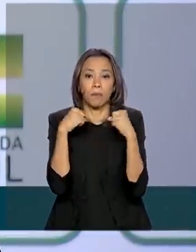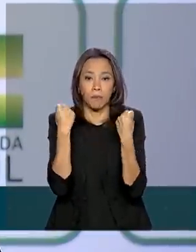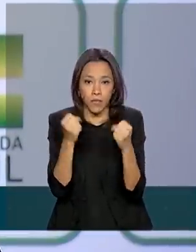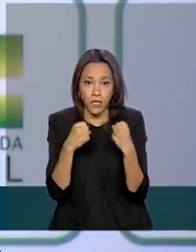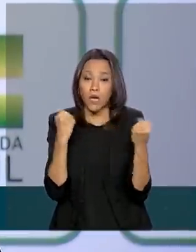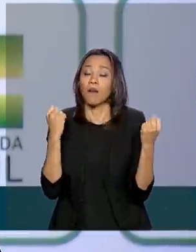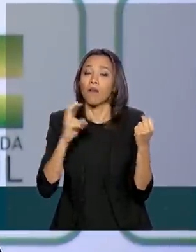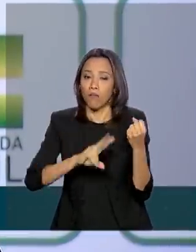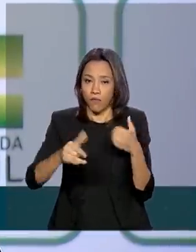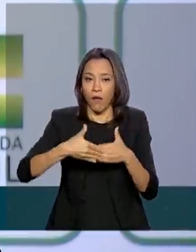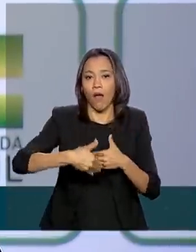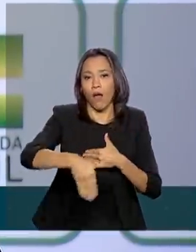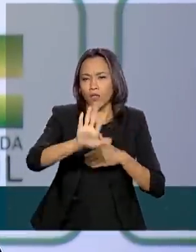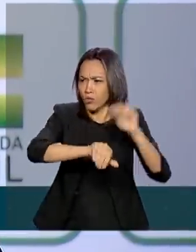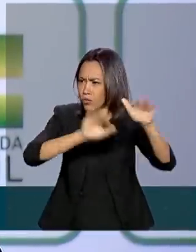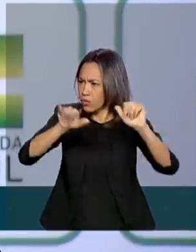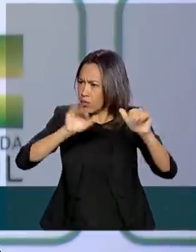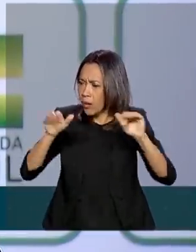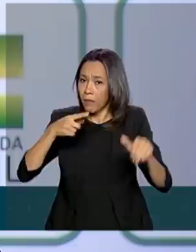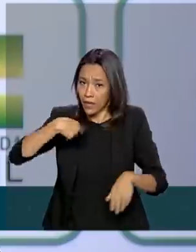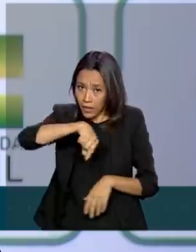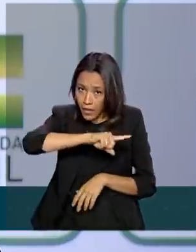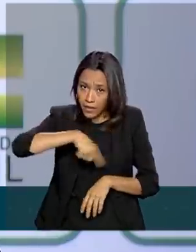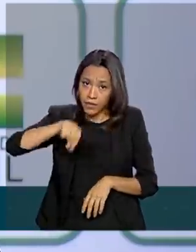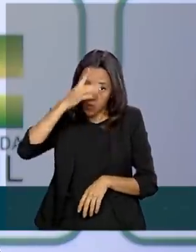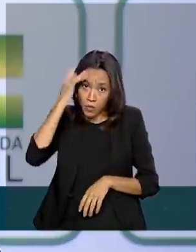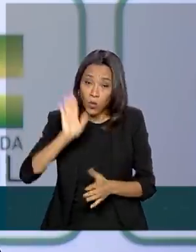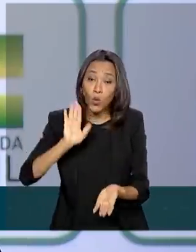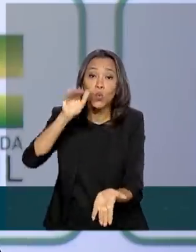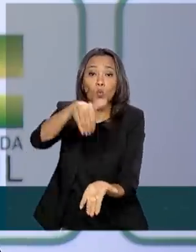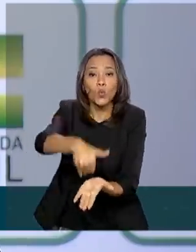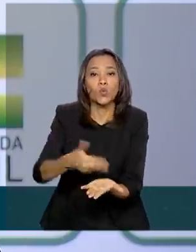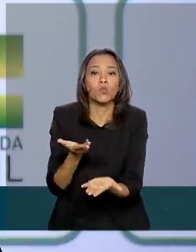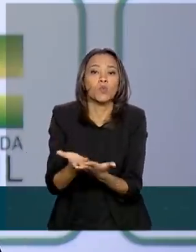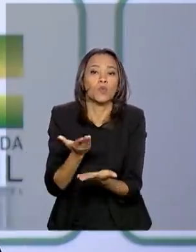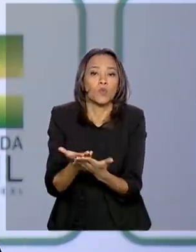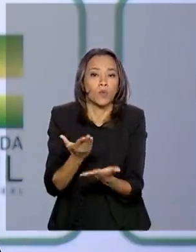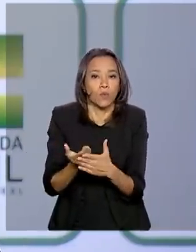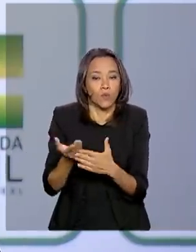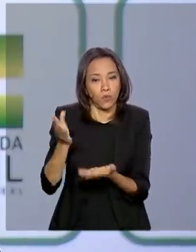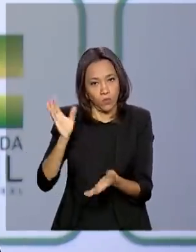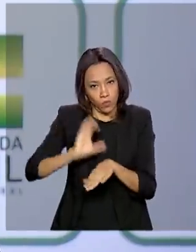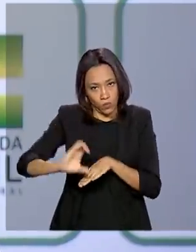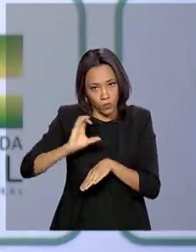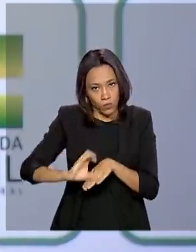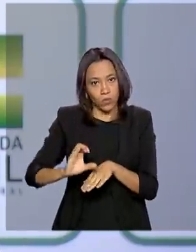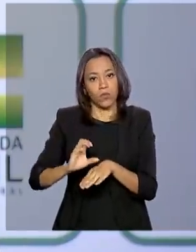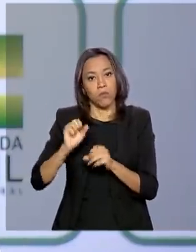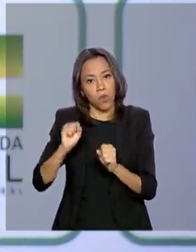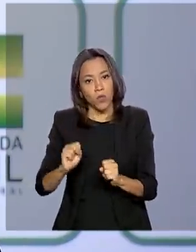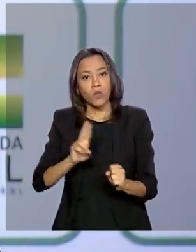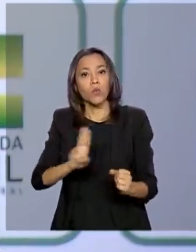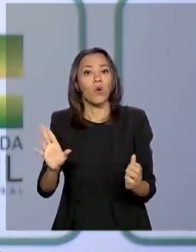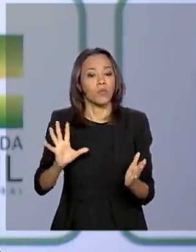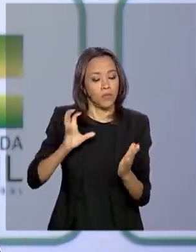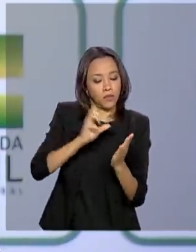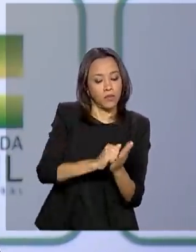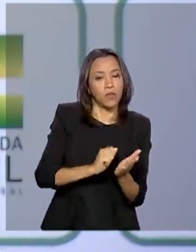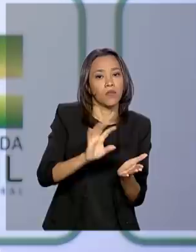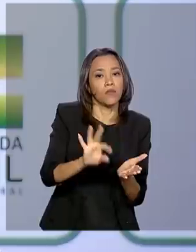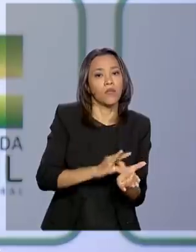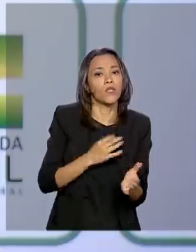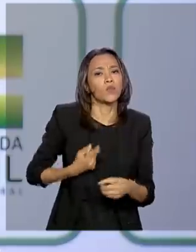convocação para que esses estudantes, no último ano da sua gradação, se coloquem, se inscrevam nos